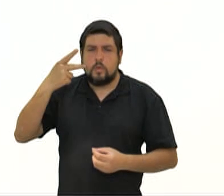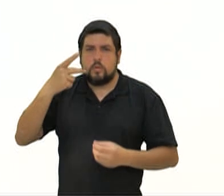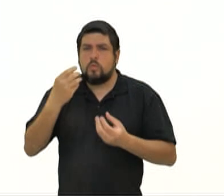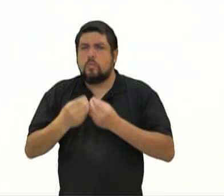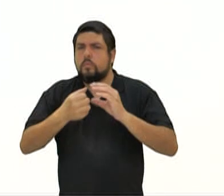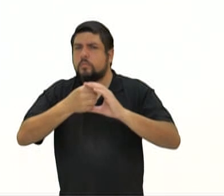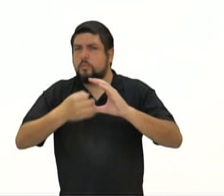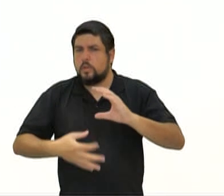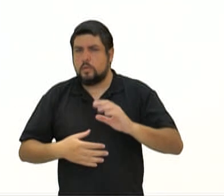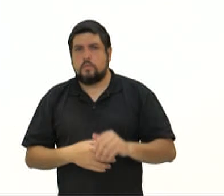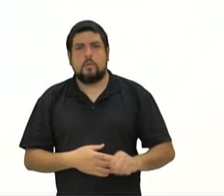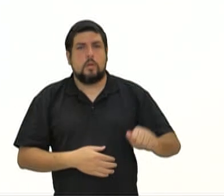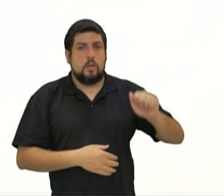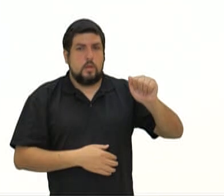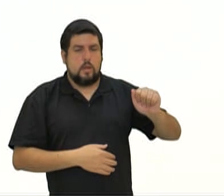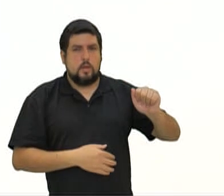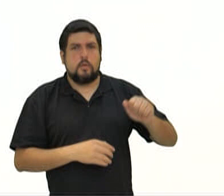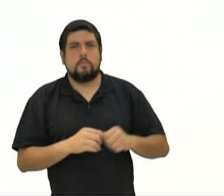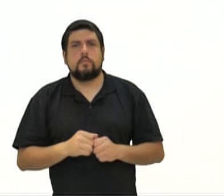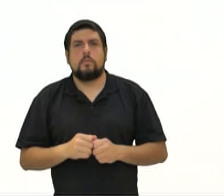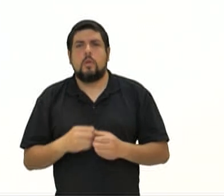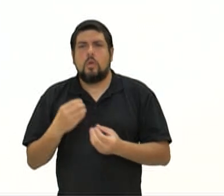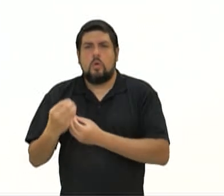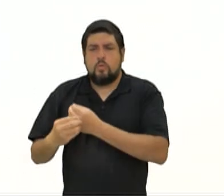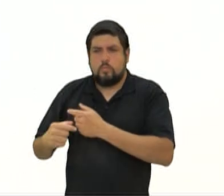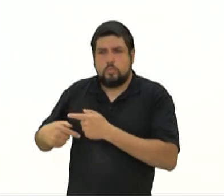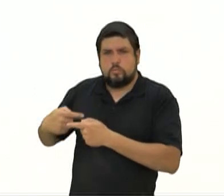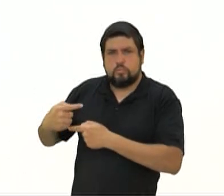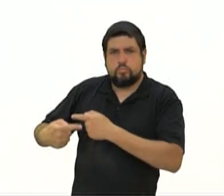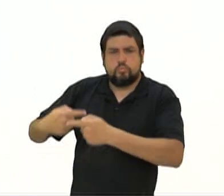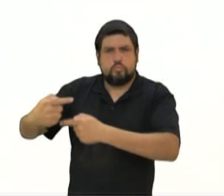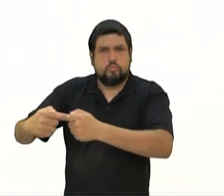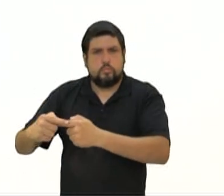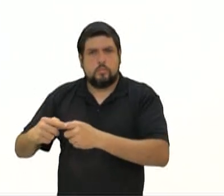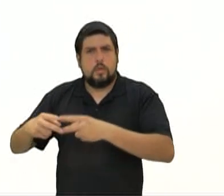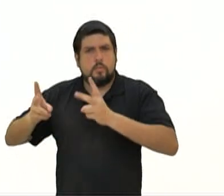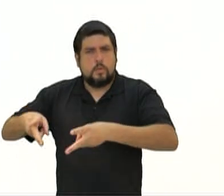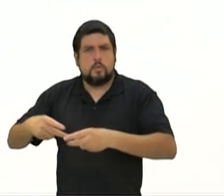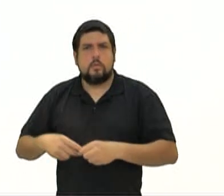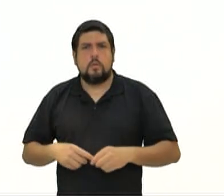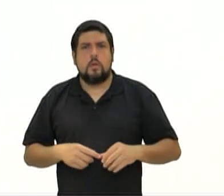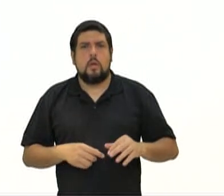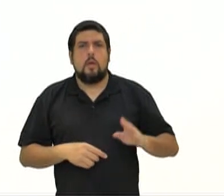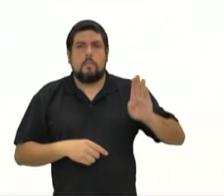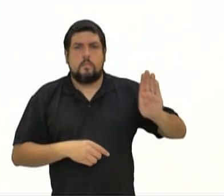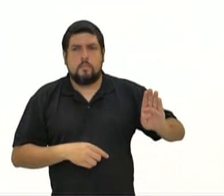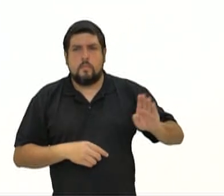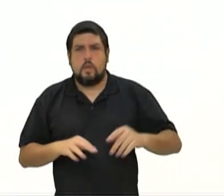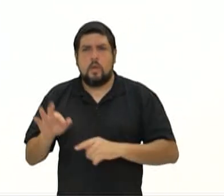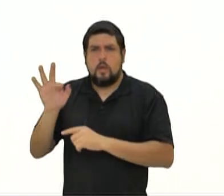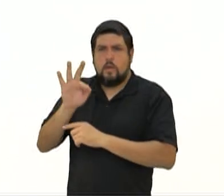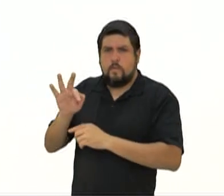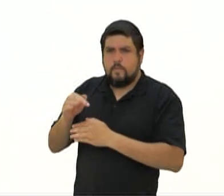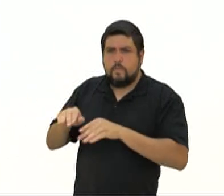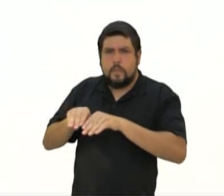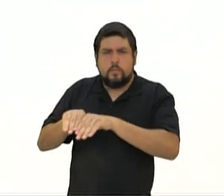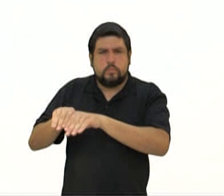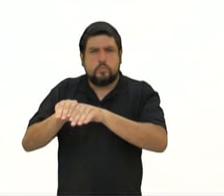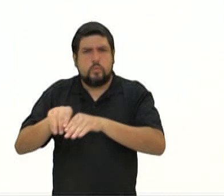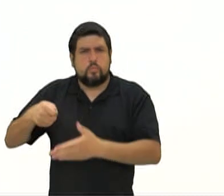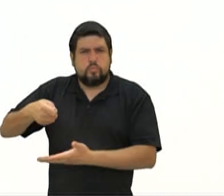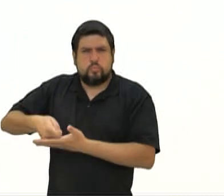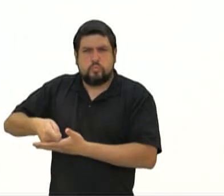Caracterizar. Letra A, pela alternativa de dinastia hegemônica? Letra B, por uma federação estável que era regida de forma ditatorial?